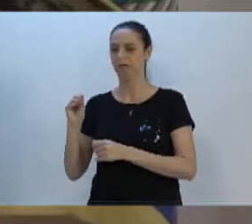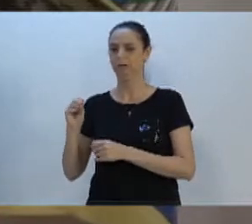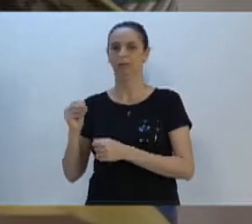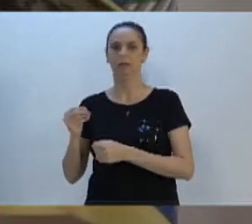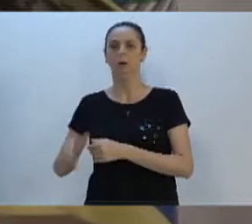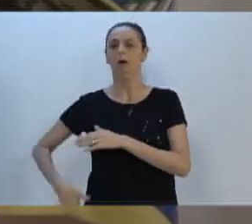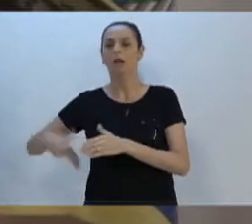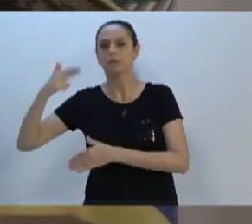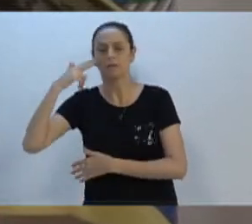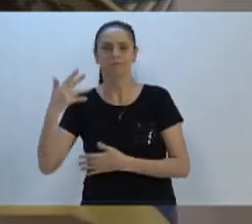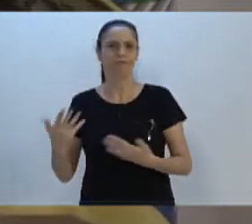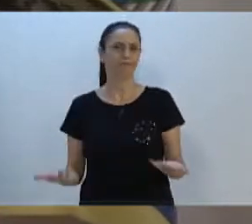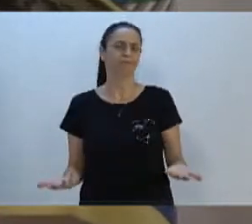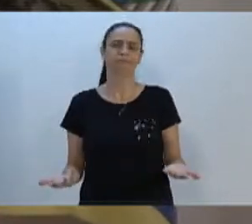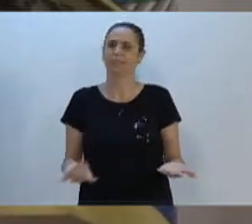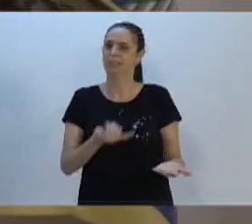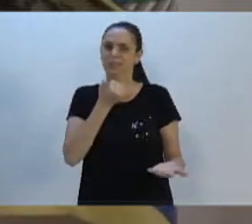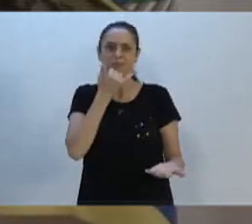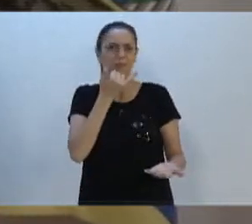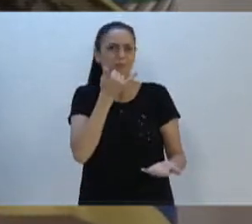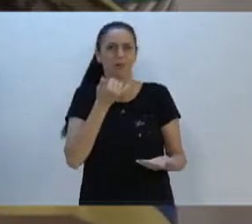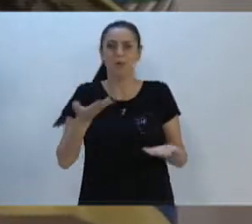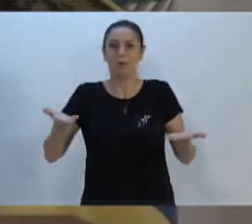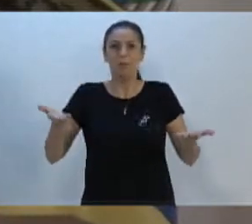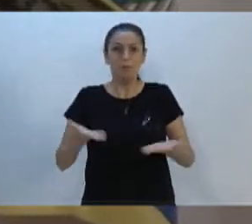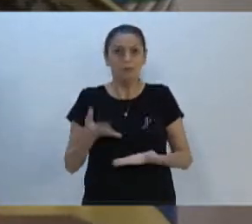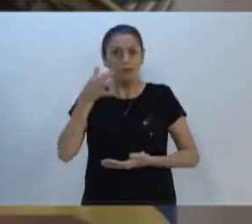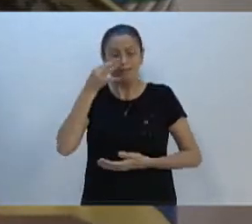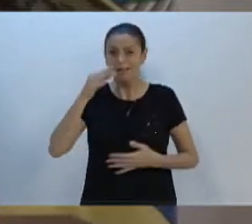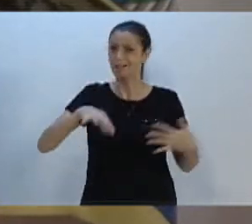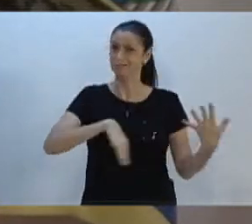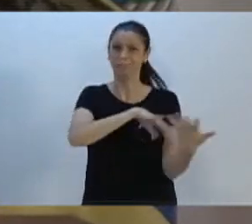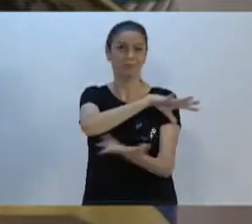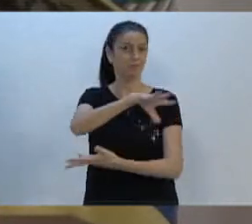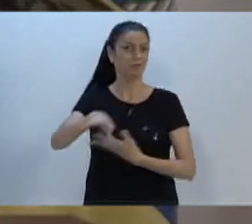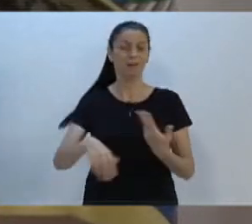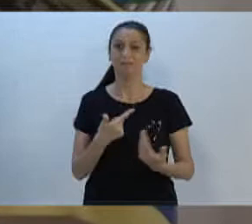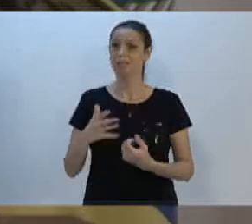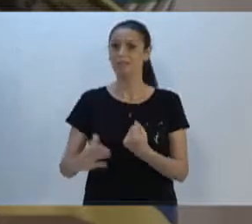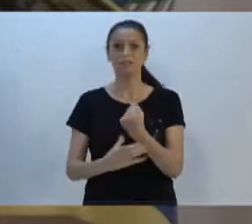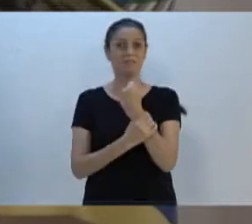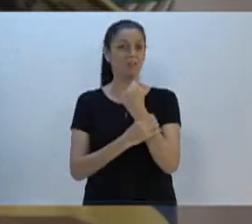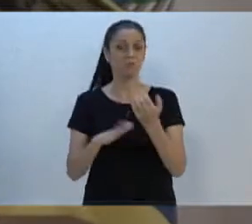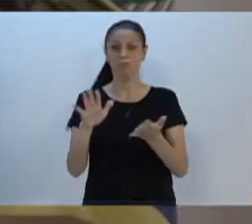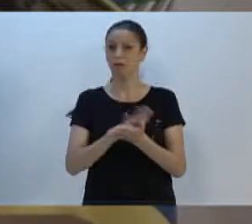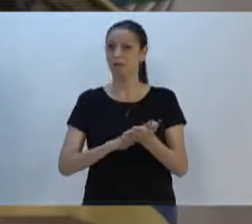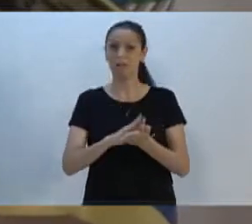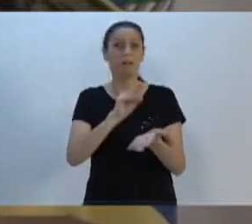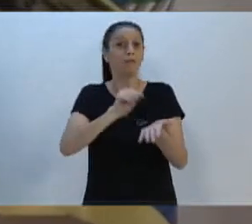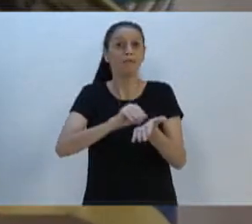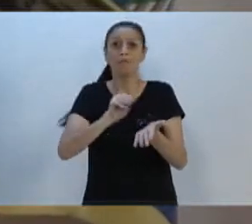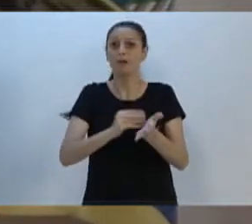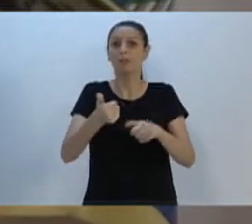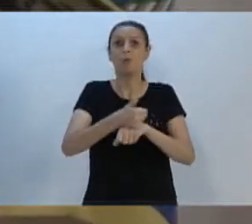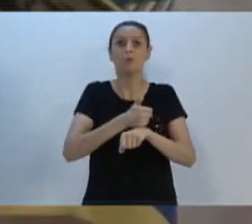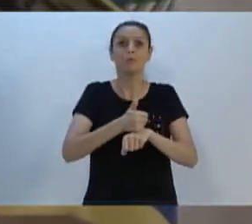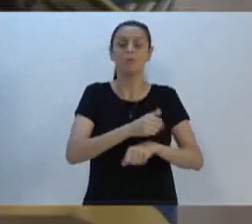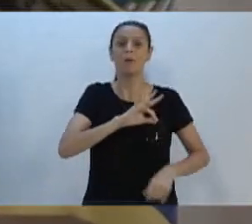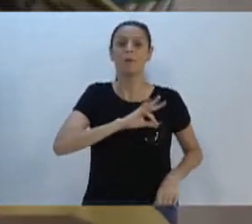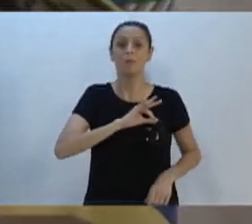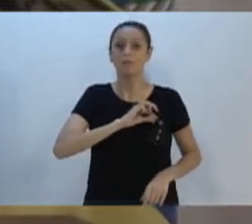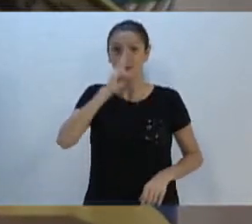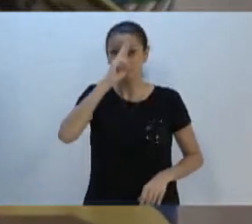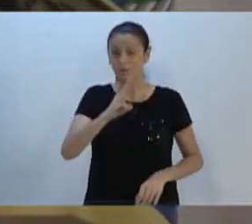Na verdade, nós vivemos um caos, uma insegurança total no que tange à falta de efetivos da polícia militar,